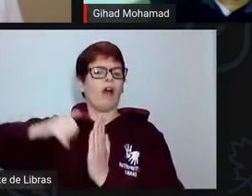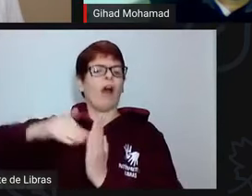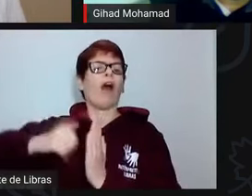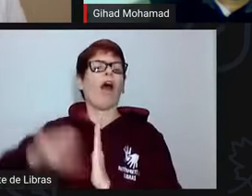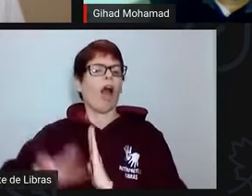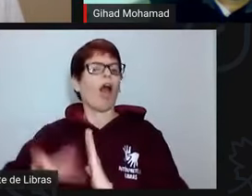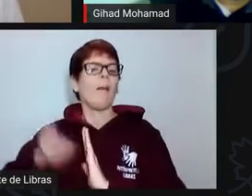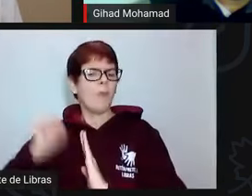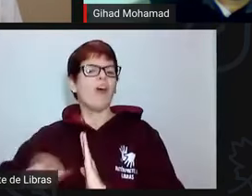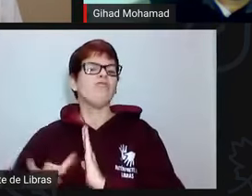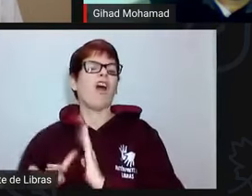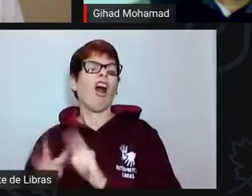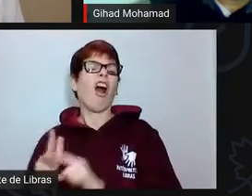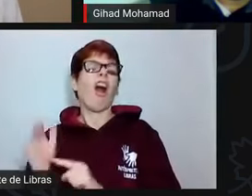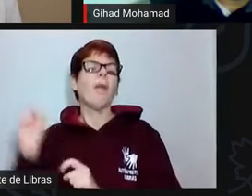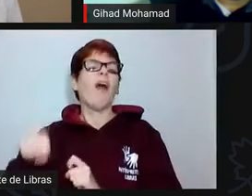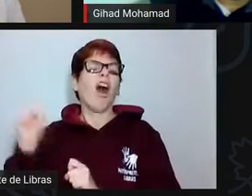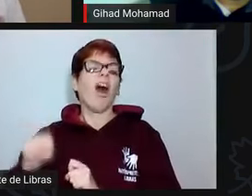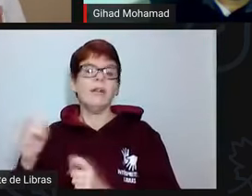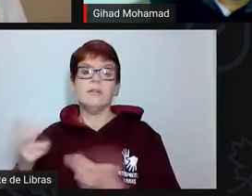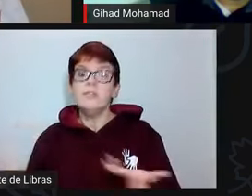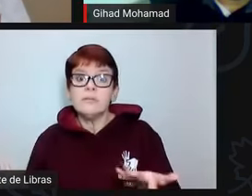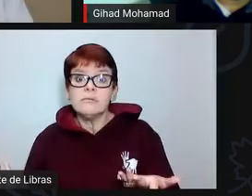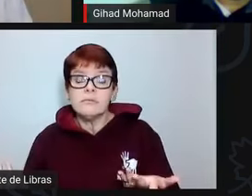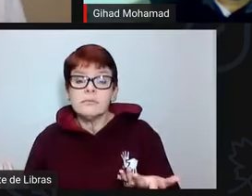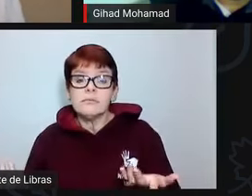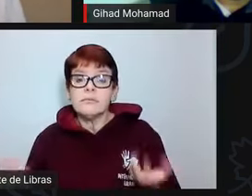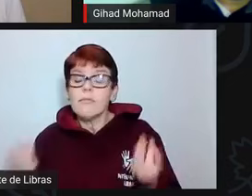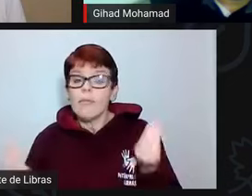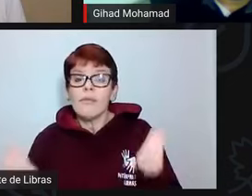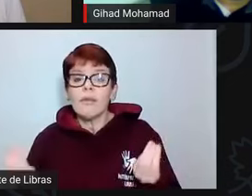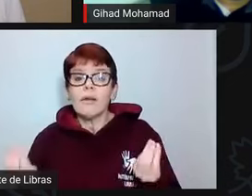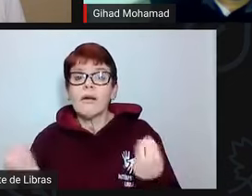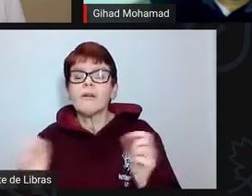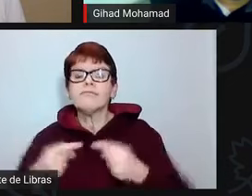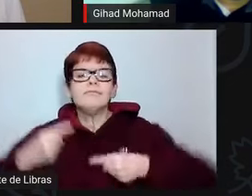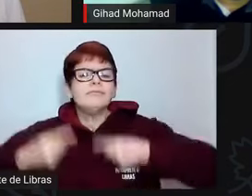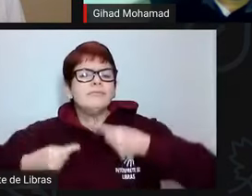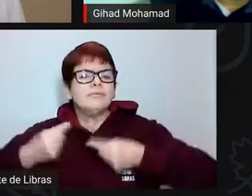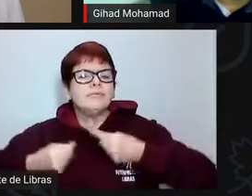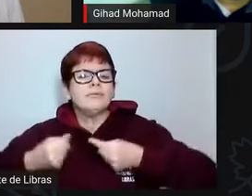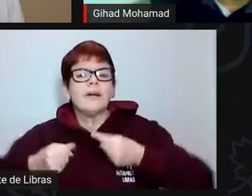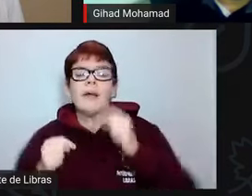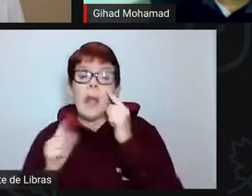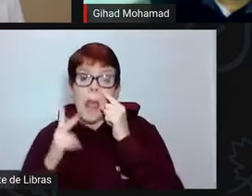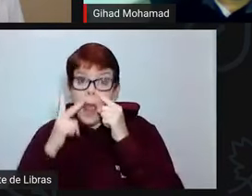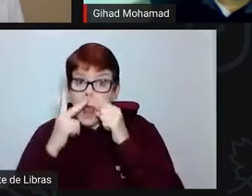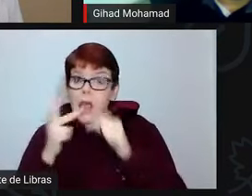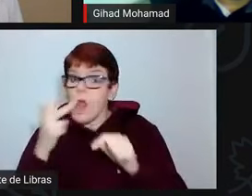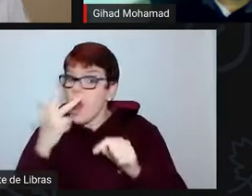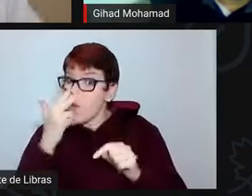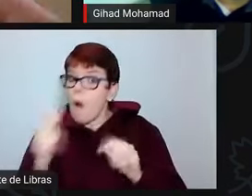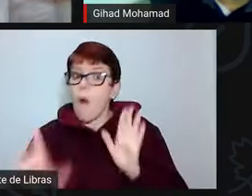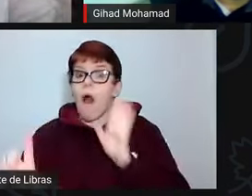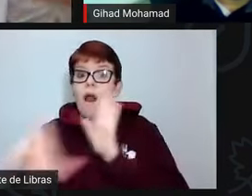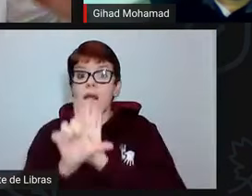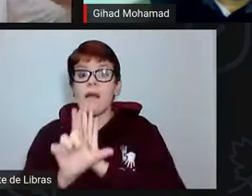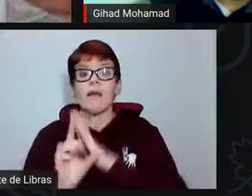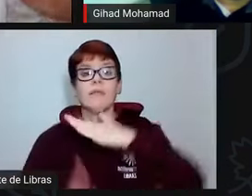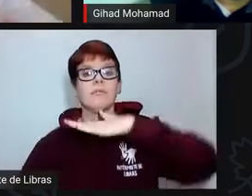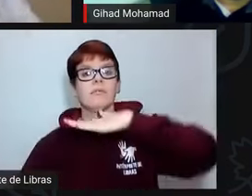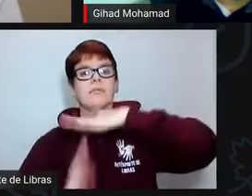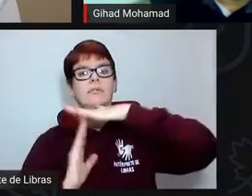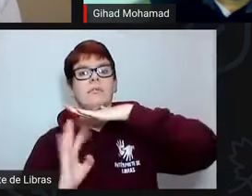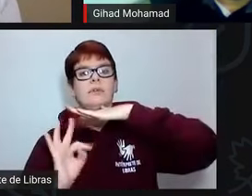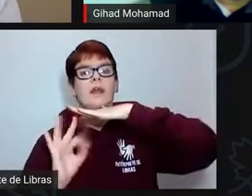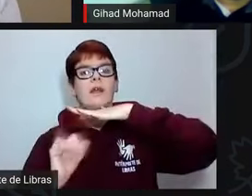Pois é. Aconteceu assim quando se discutiu a lei do teto, a mesma coisa. Não, tem que parar